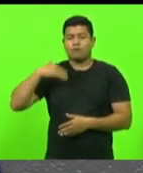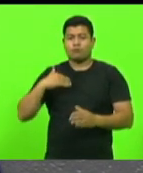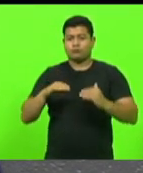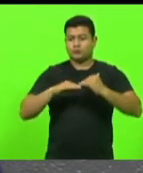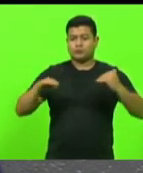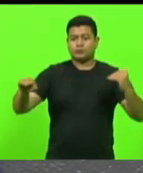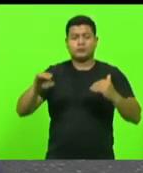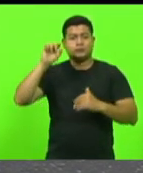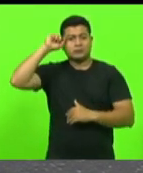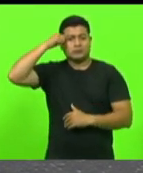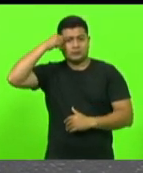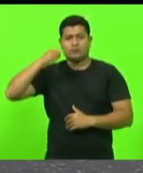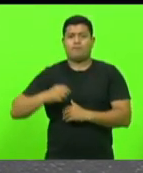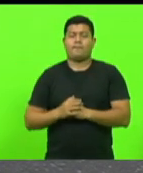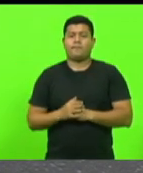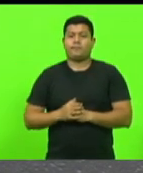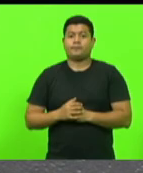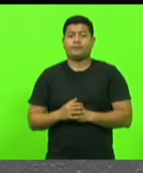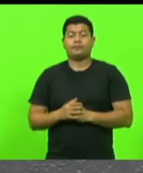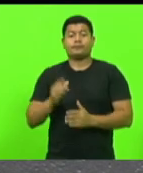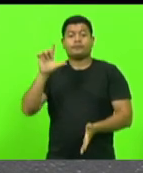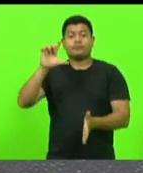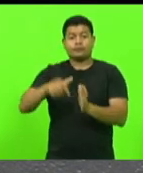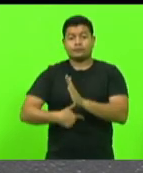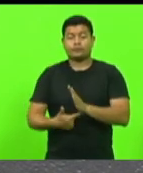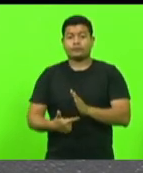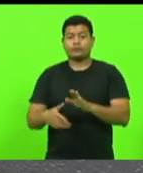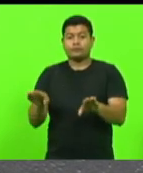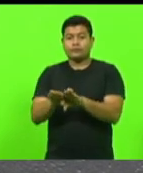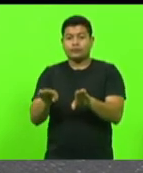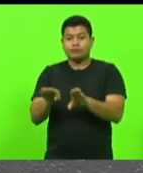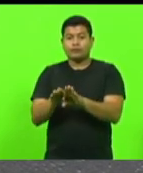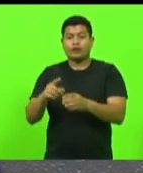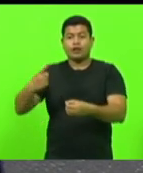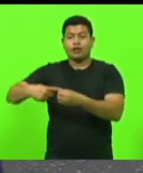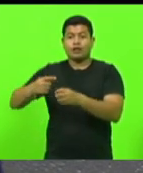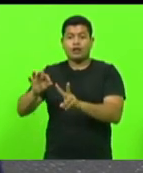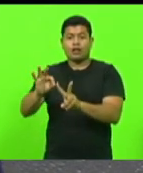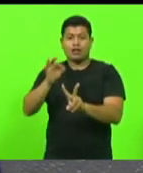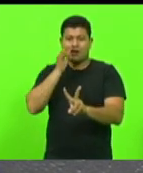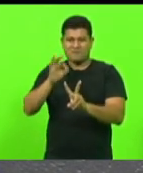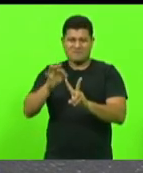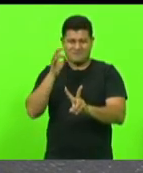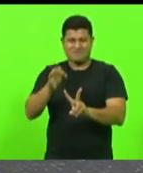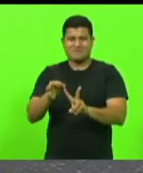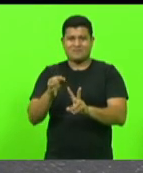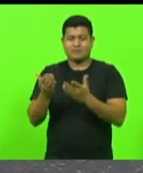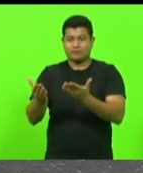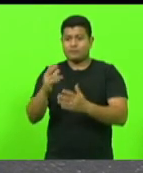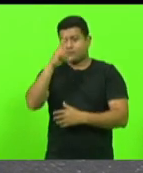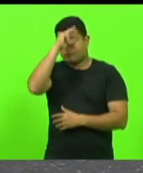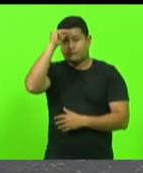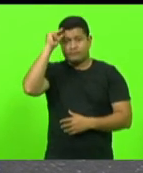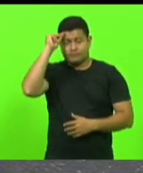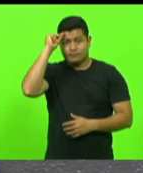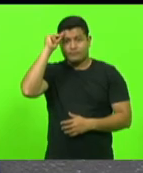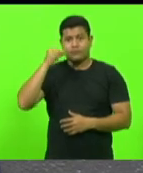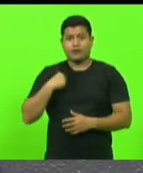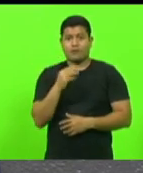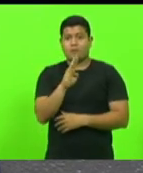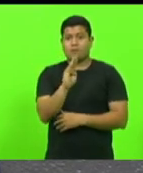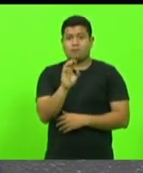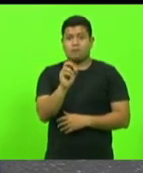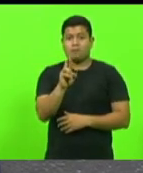Depois, em seguida, o município de Videira, é onde o prefeito Borga,